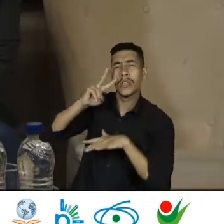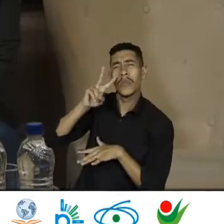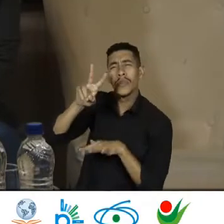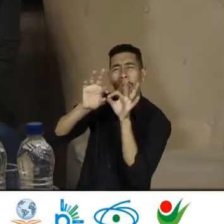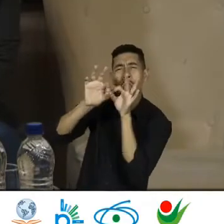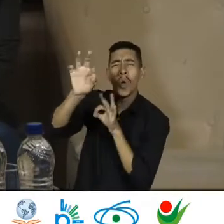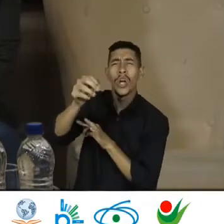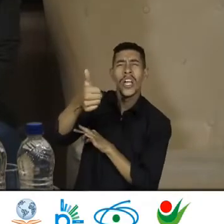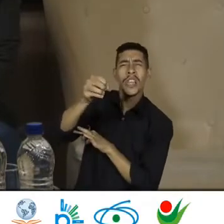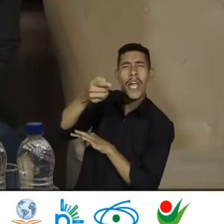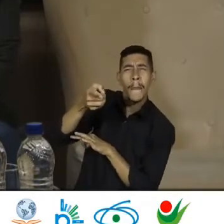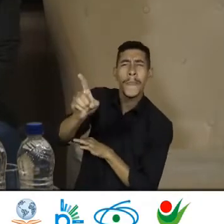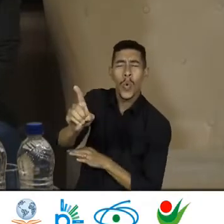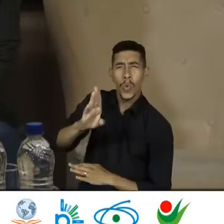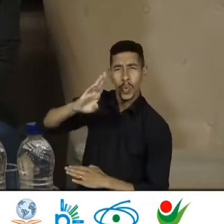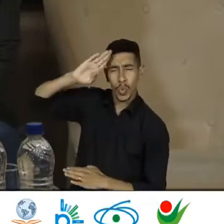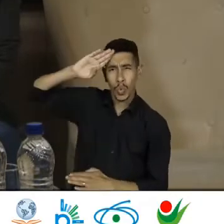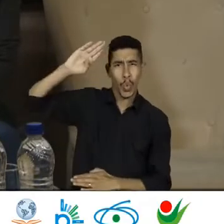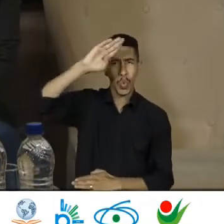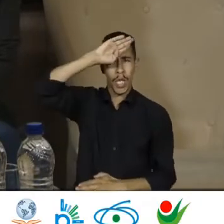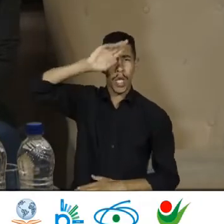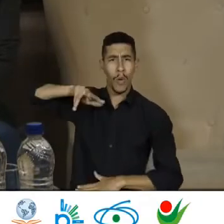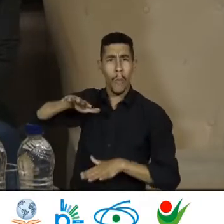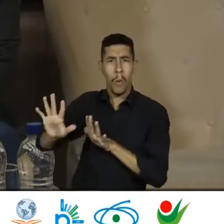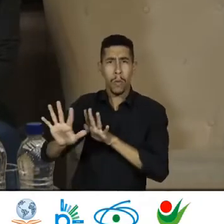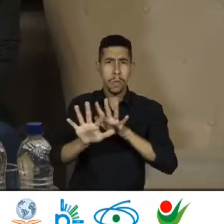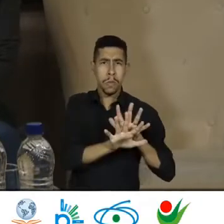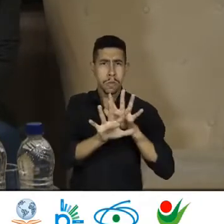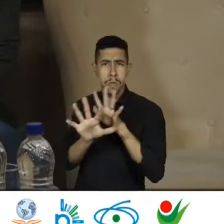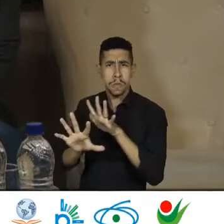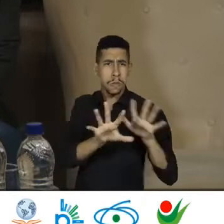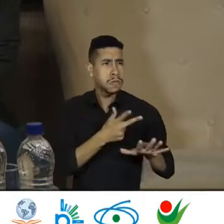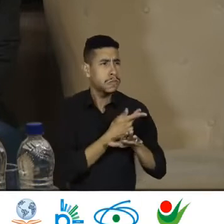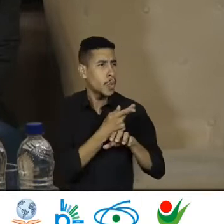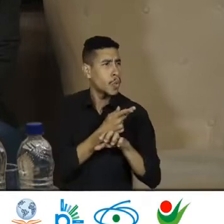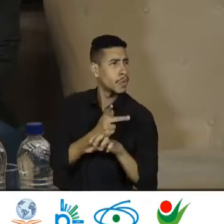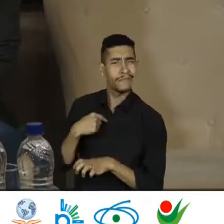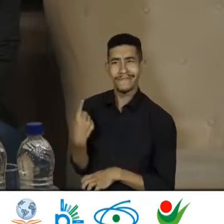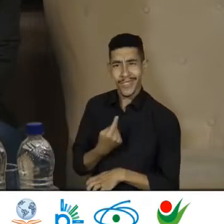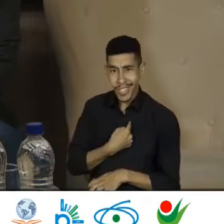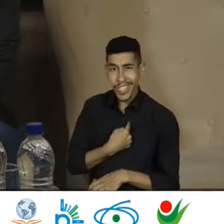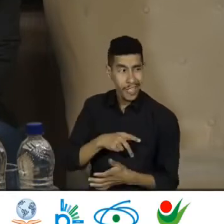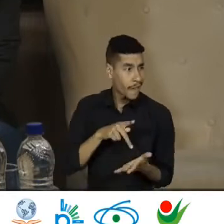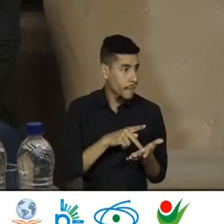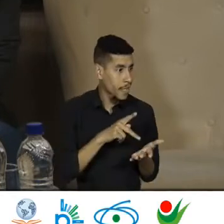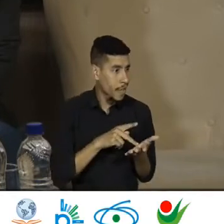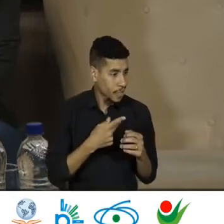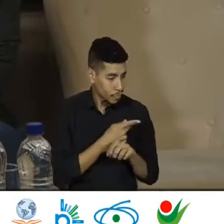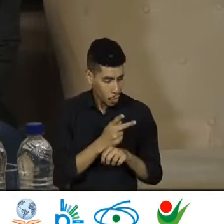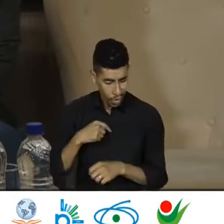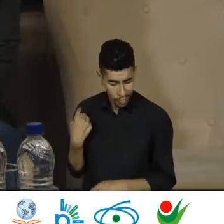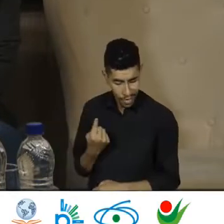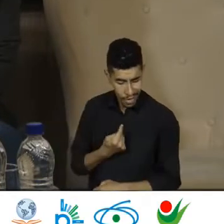marchavam Para lá e para cá Procurando por você E por mim, minha querida Procurando por você